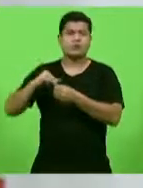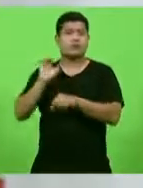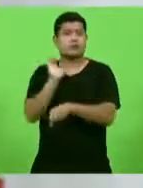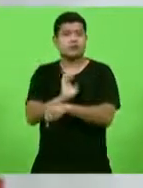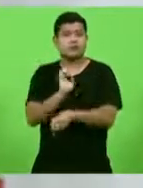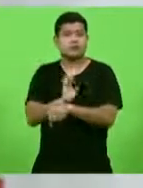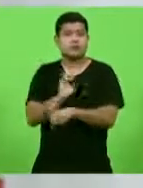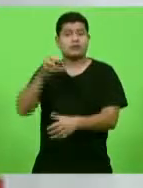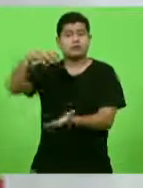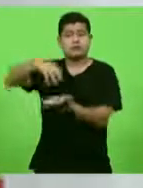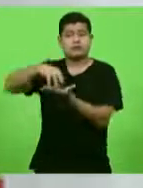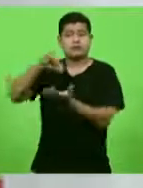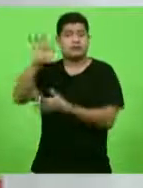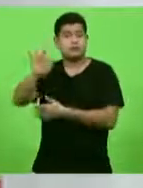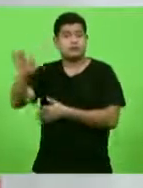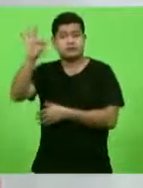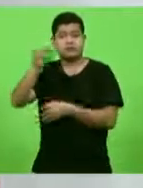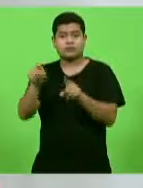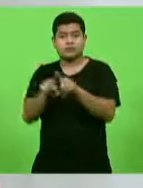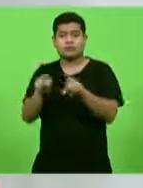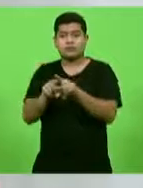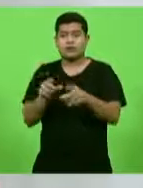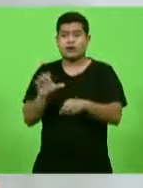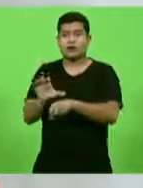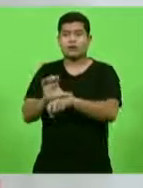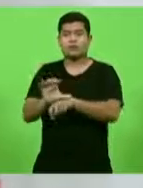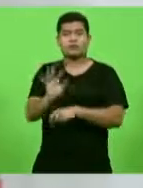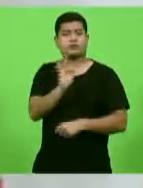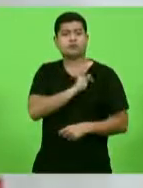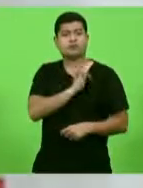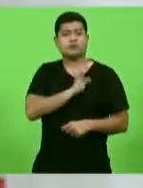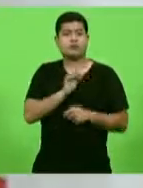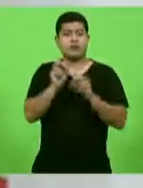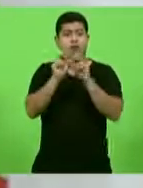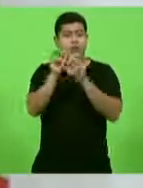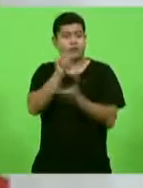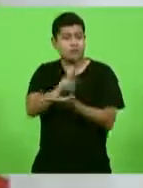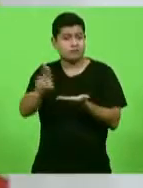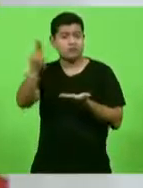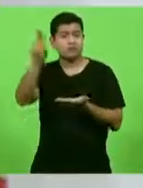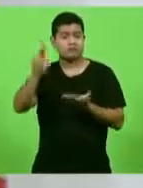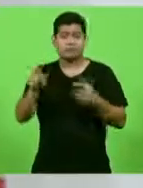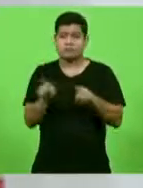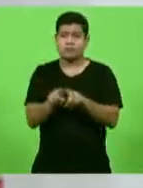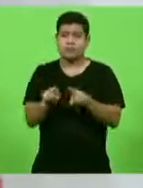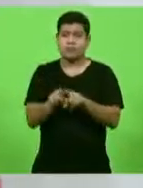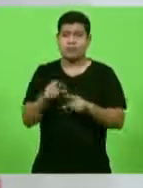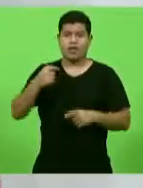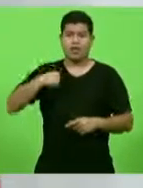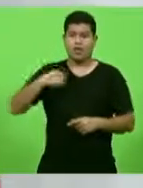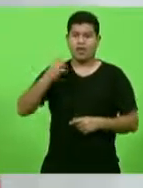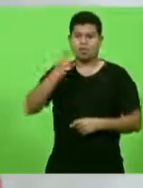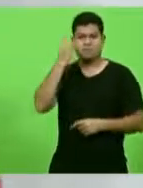cursos técnicos e em nossas universidades. Não sou um deputado